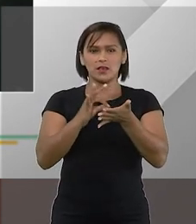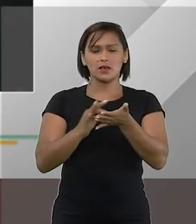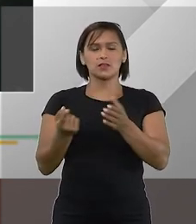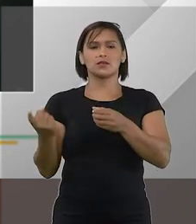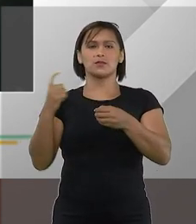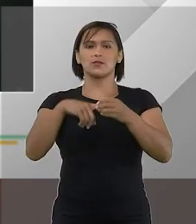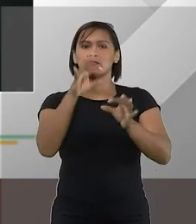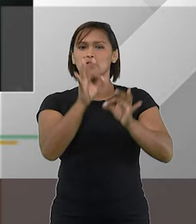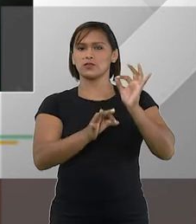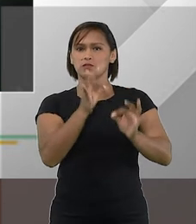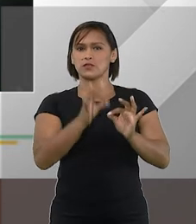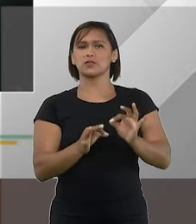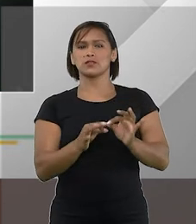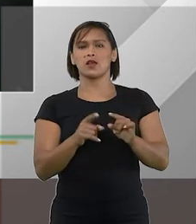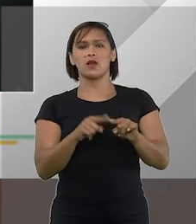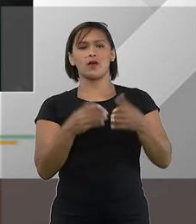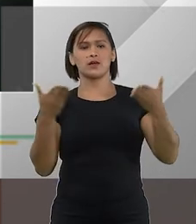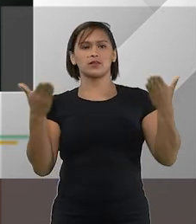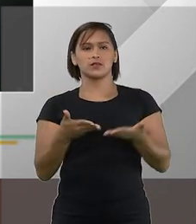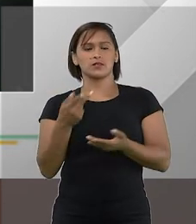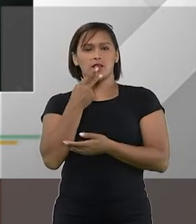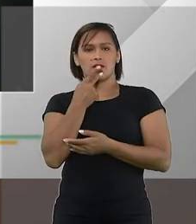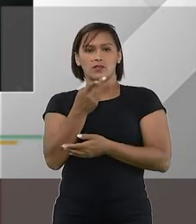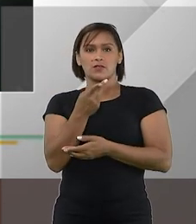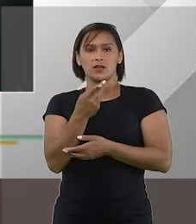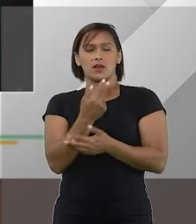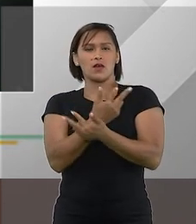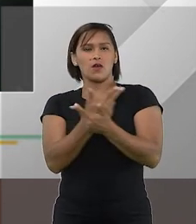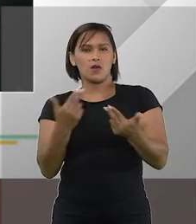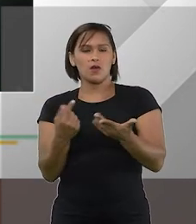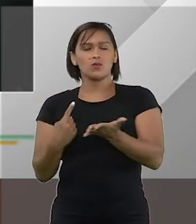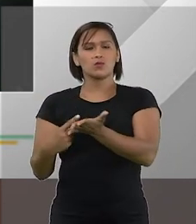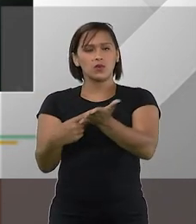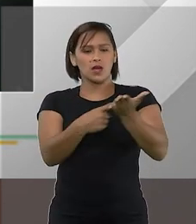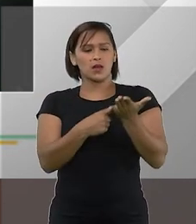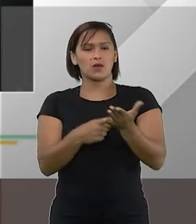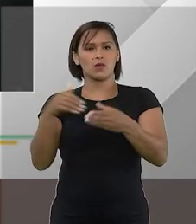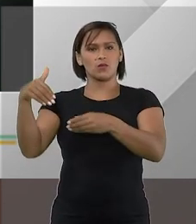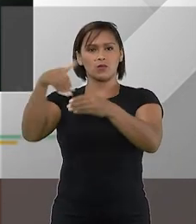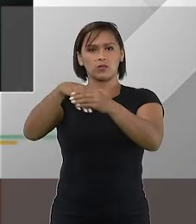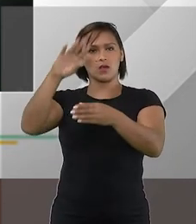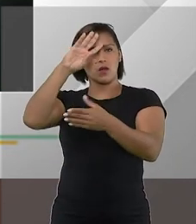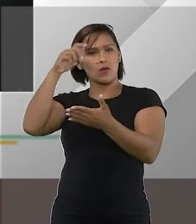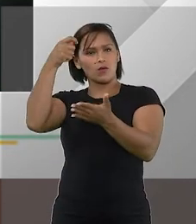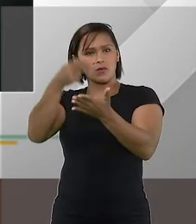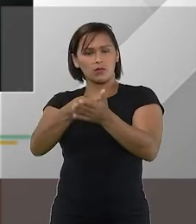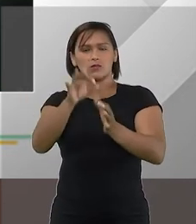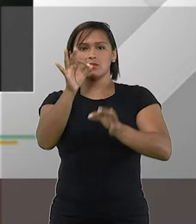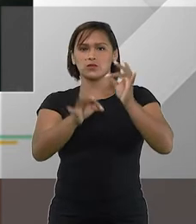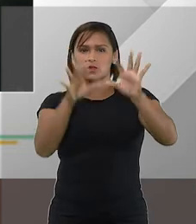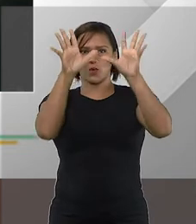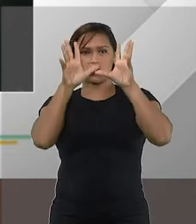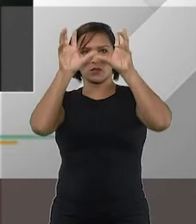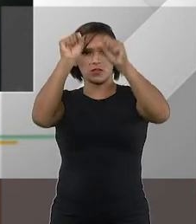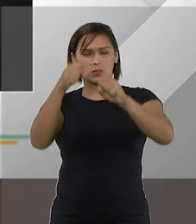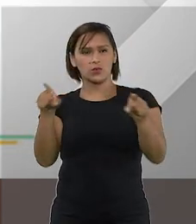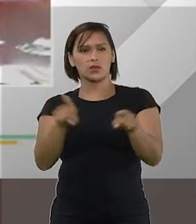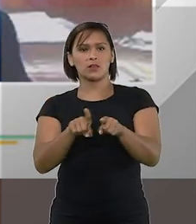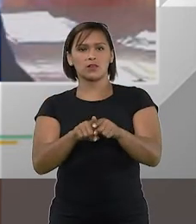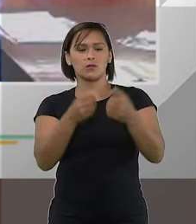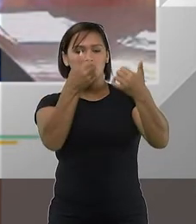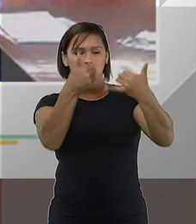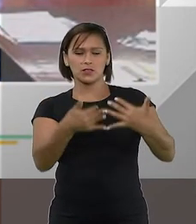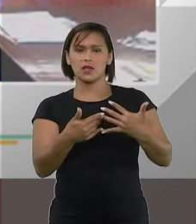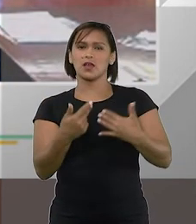sobre recuperação judicial nós já havíamos falado alguma coisa de acórdãos do Superior Tribunal de Justiça a esse respeito e